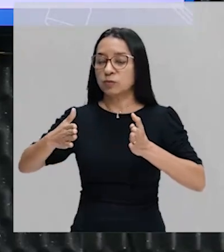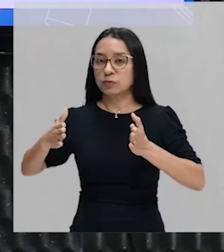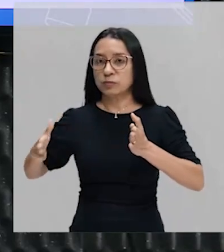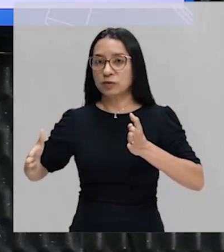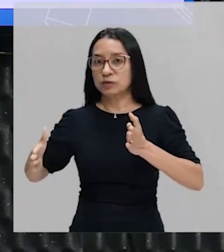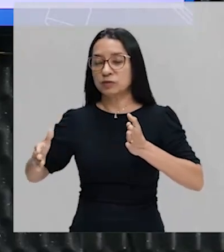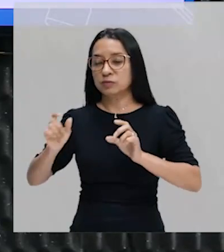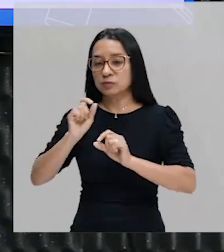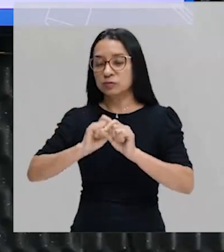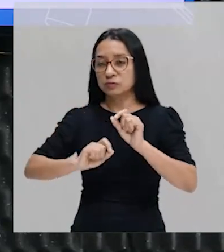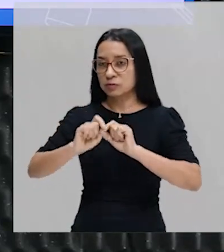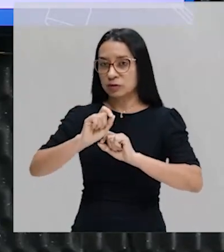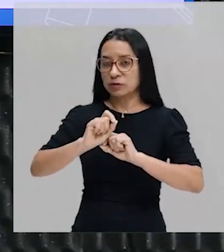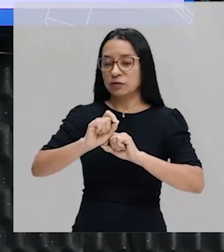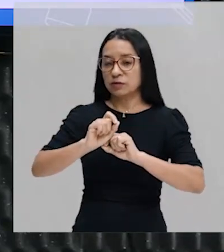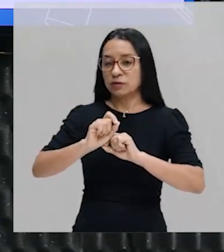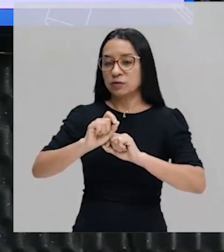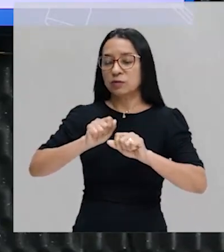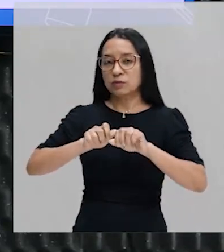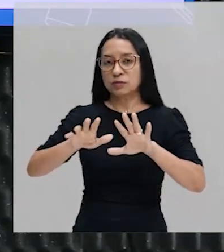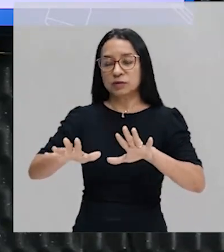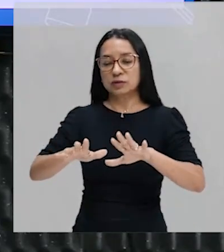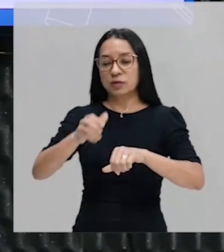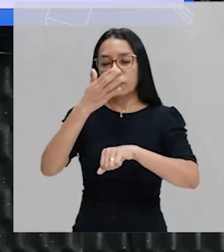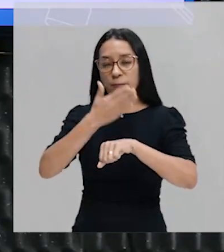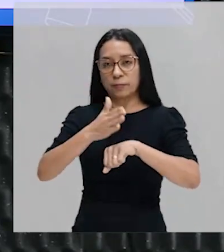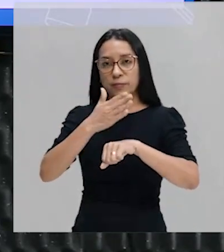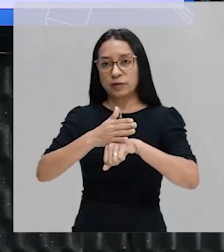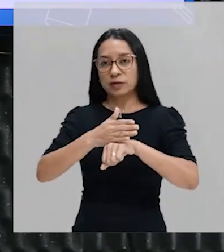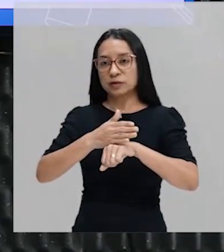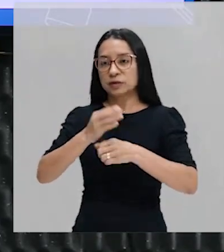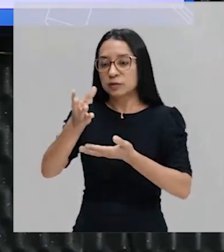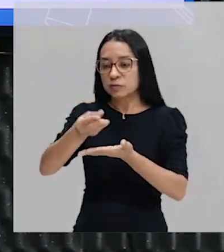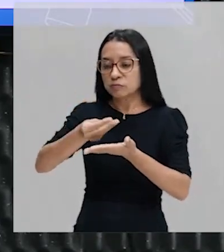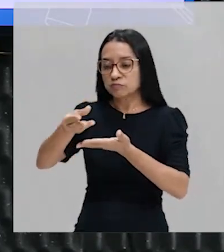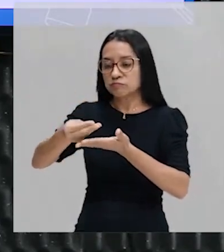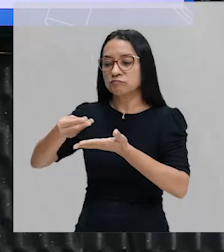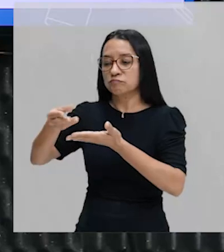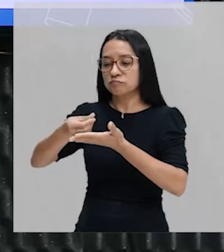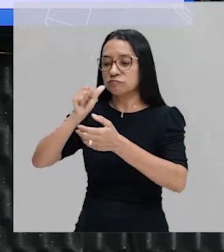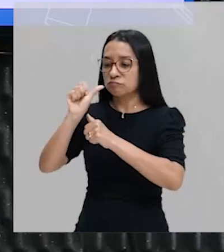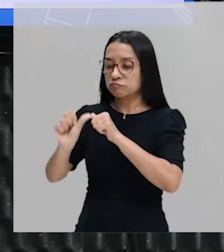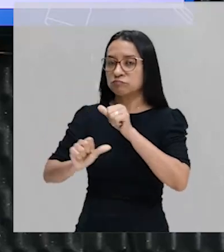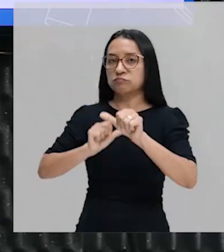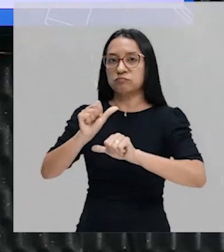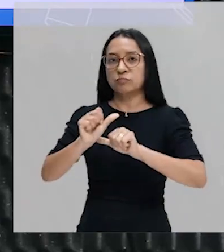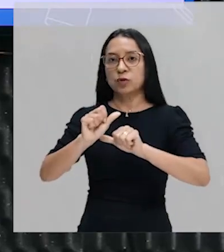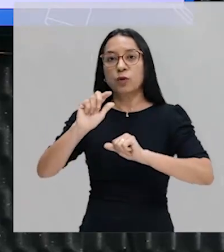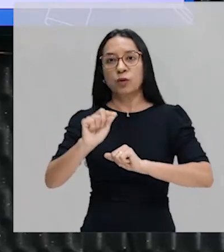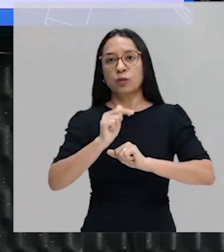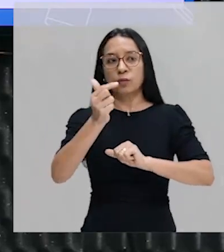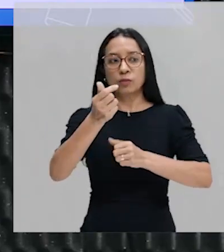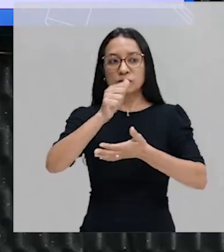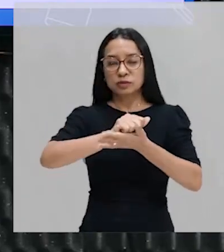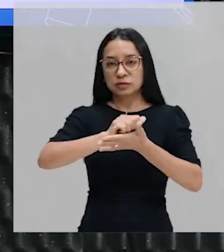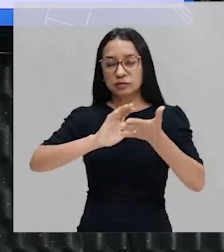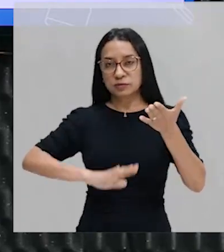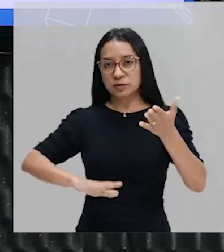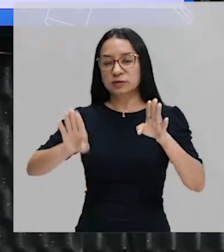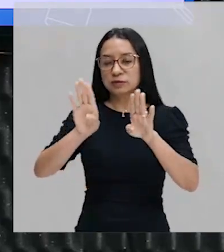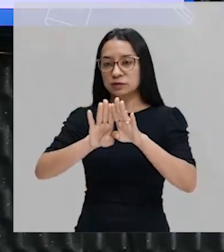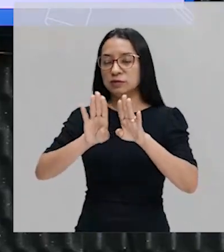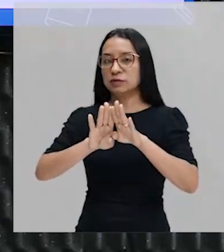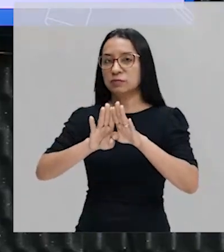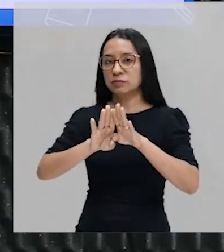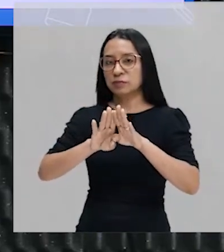dita, atividades que acabaram gerando acumulação de capital. Evidente que outras atividades, de certa forma, também